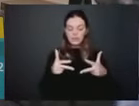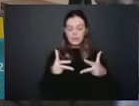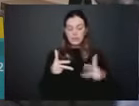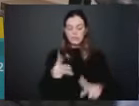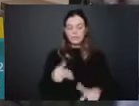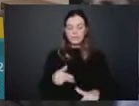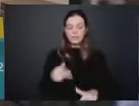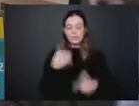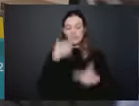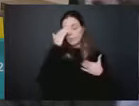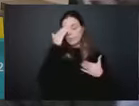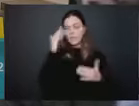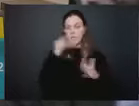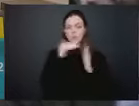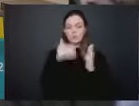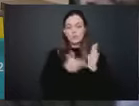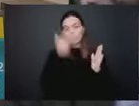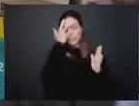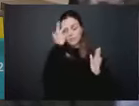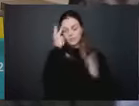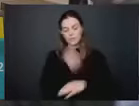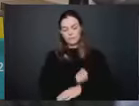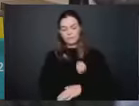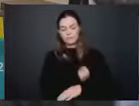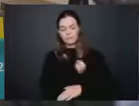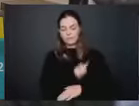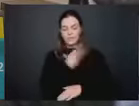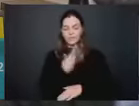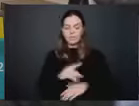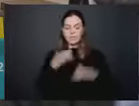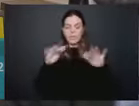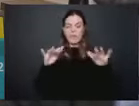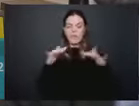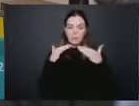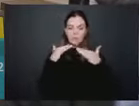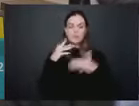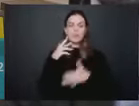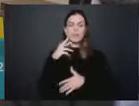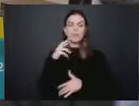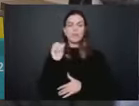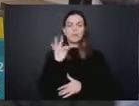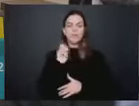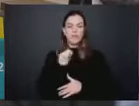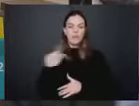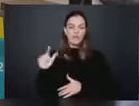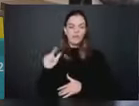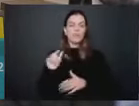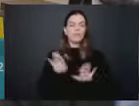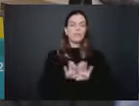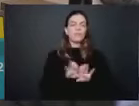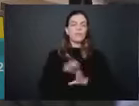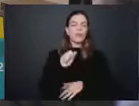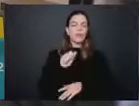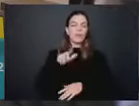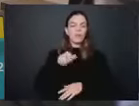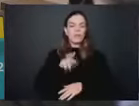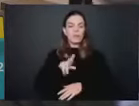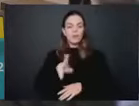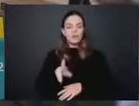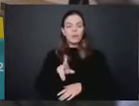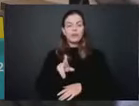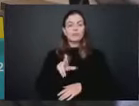a todos que estão acompanhando aí, o Rafael e o Almir, que tenham muito sucesso, e que